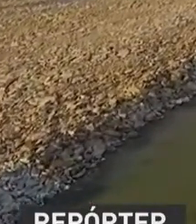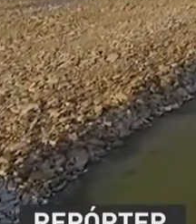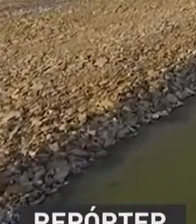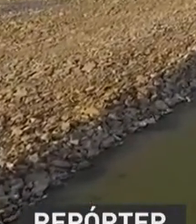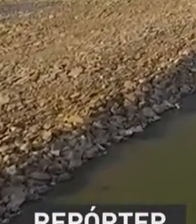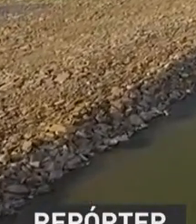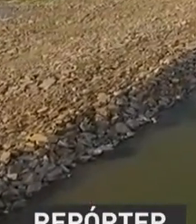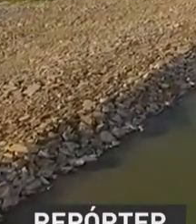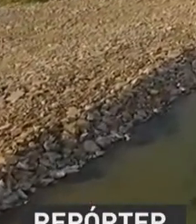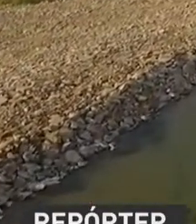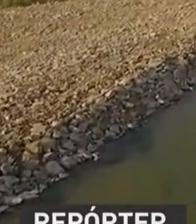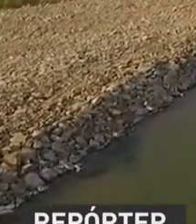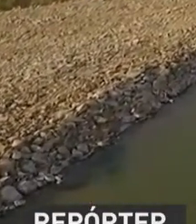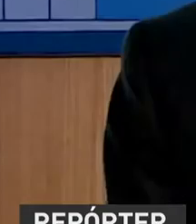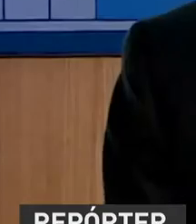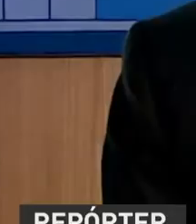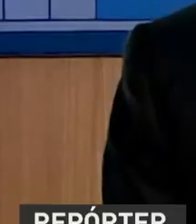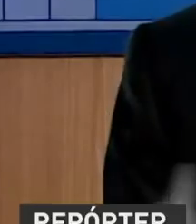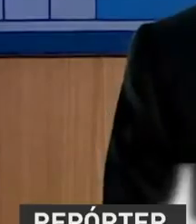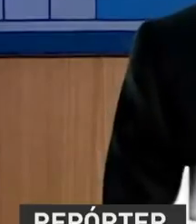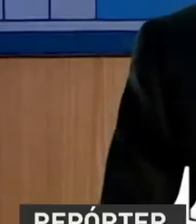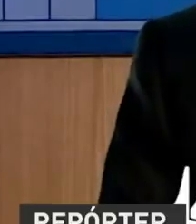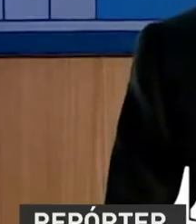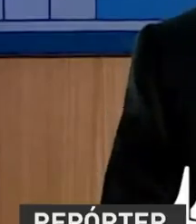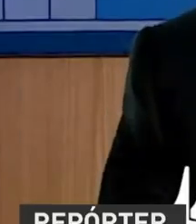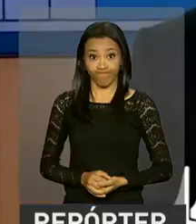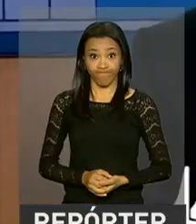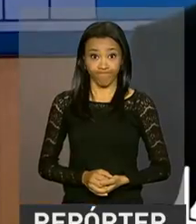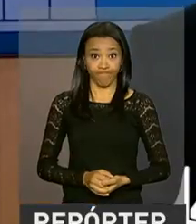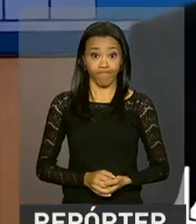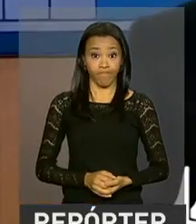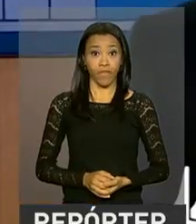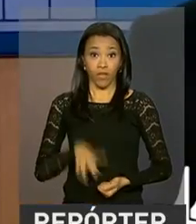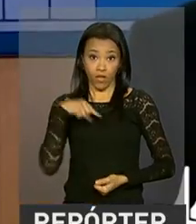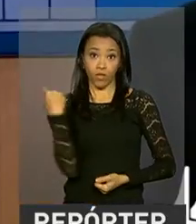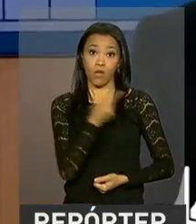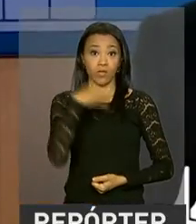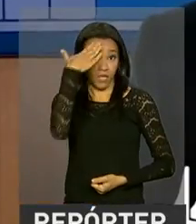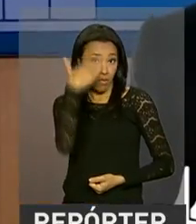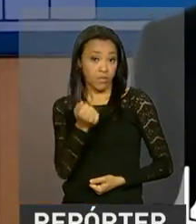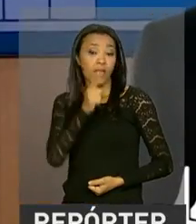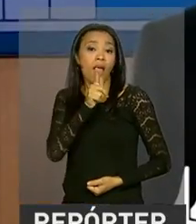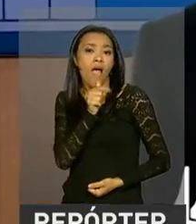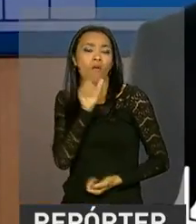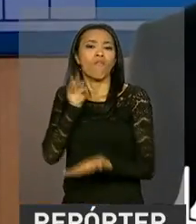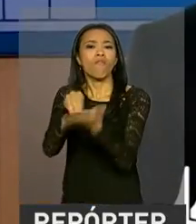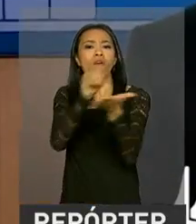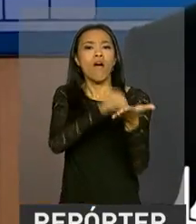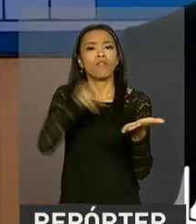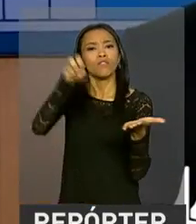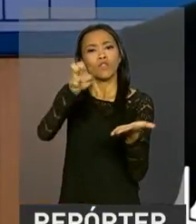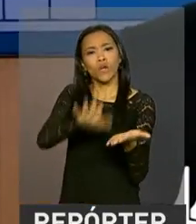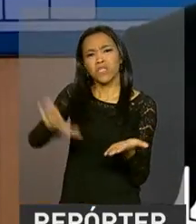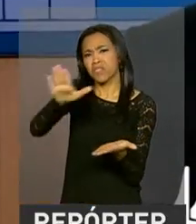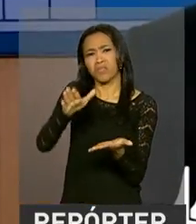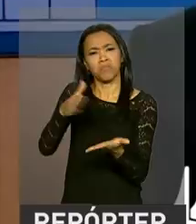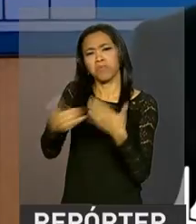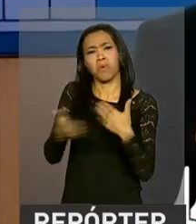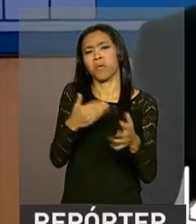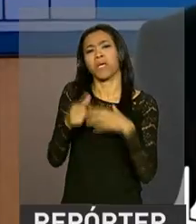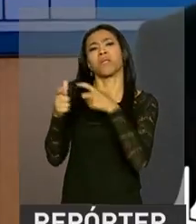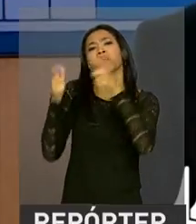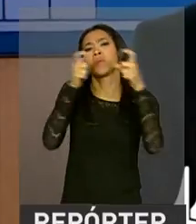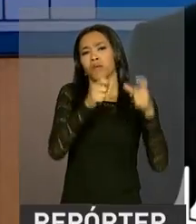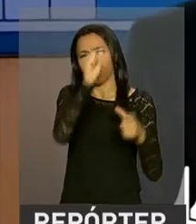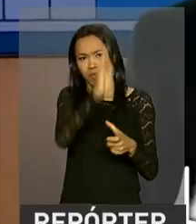Nós todos sabemos a falta que a água faz para o Nordeste, aliás, para qualquer região do país. E